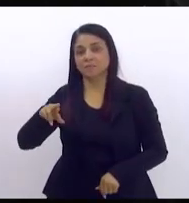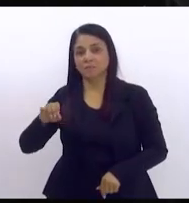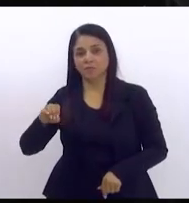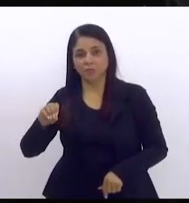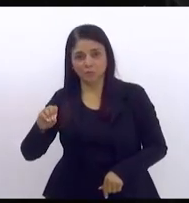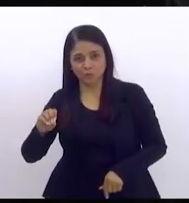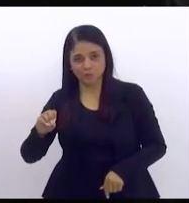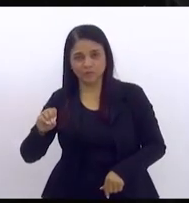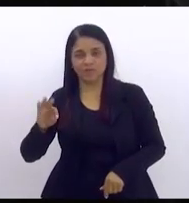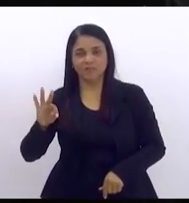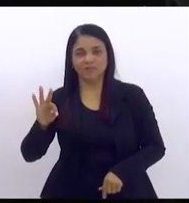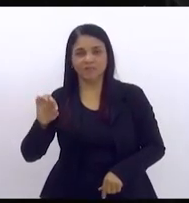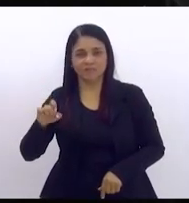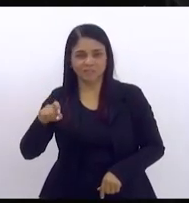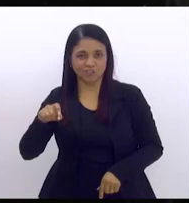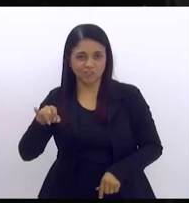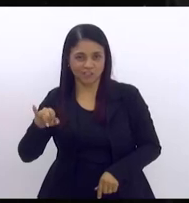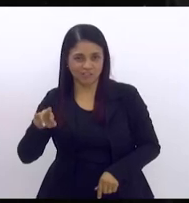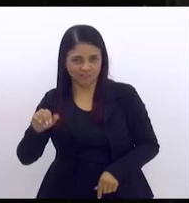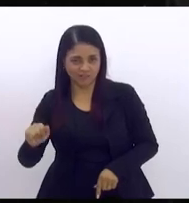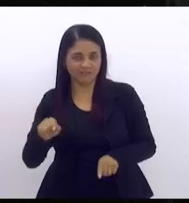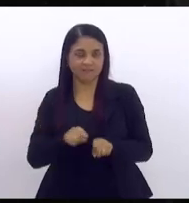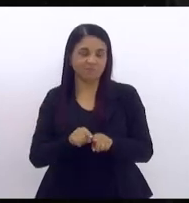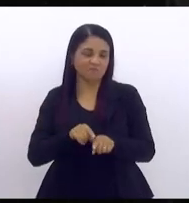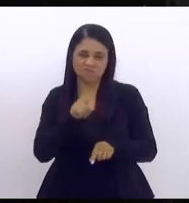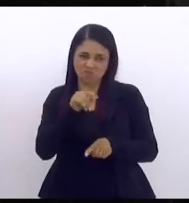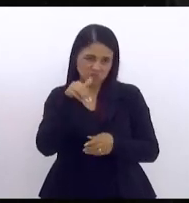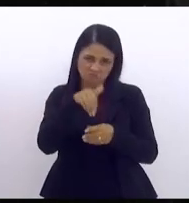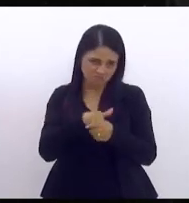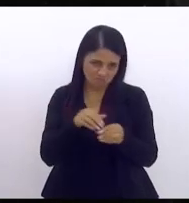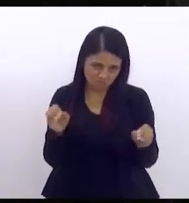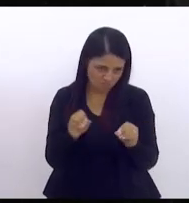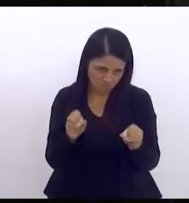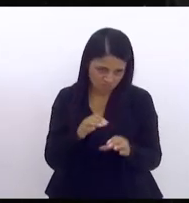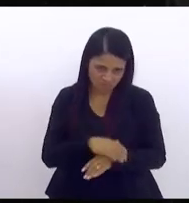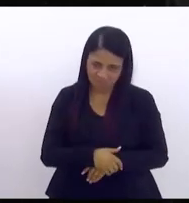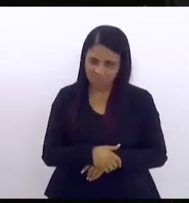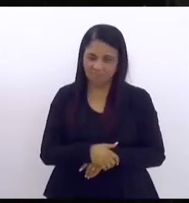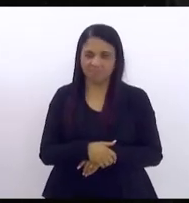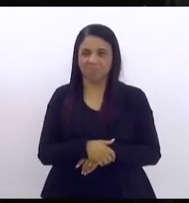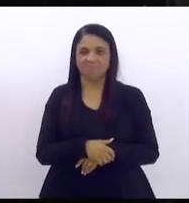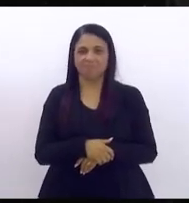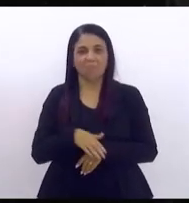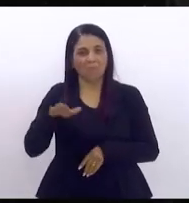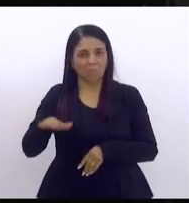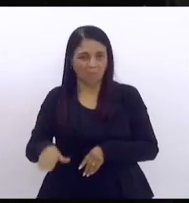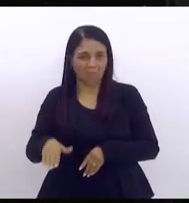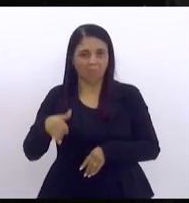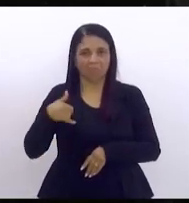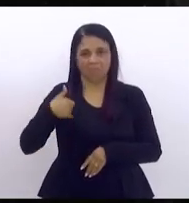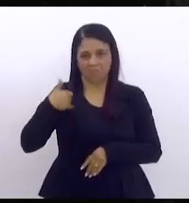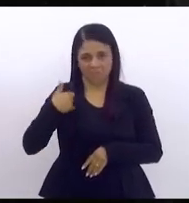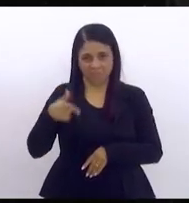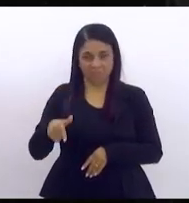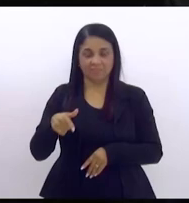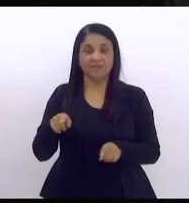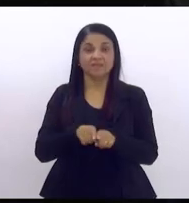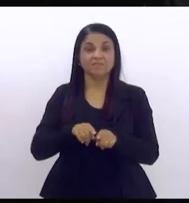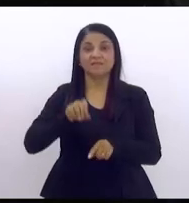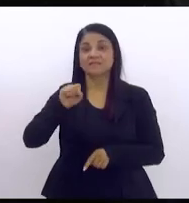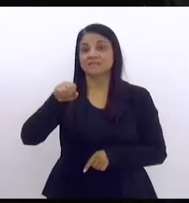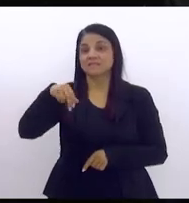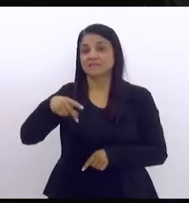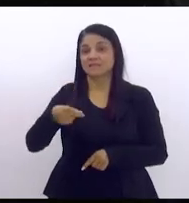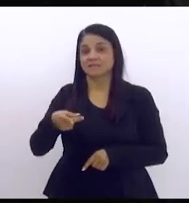seguramente os senhores ainda não votavam e tivemos e Sandra Cavalcante